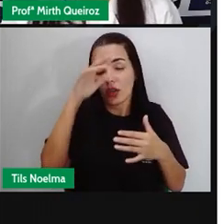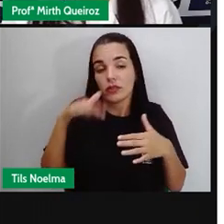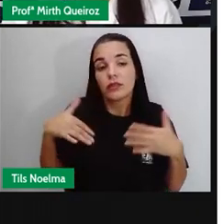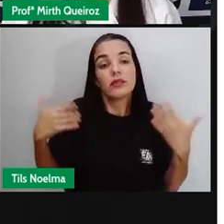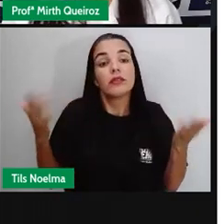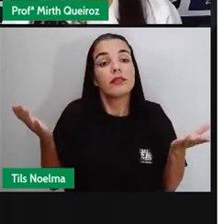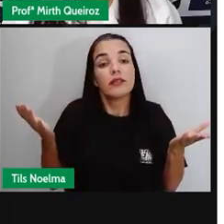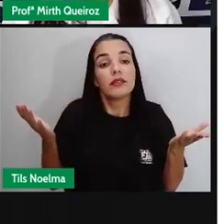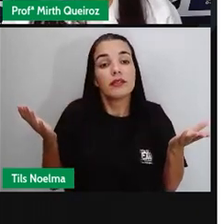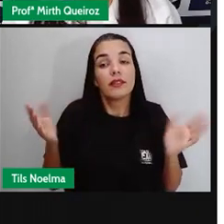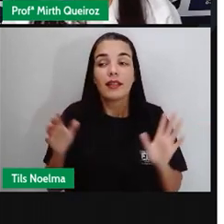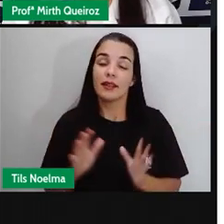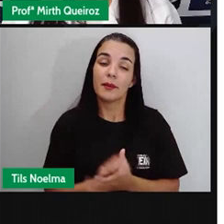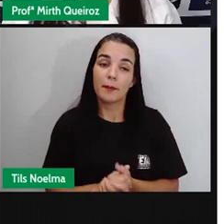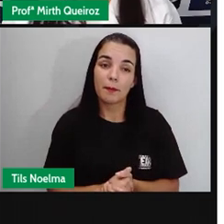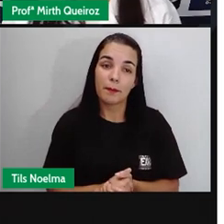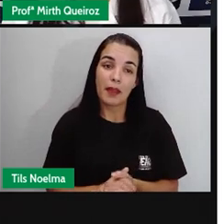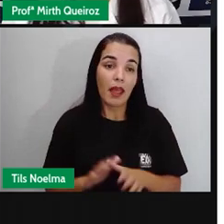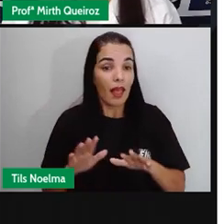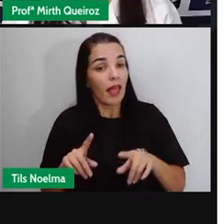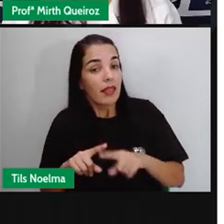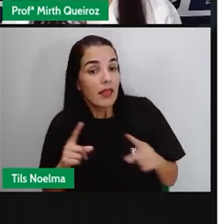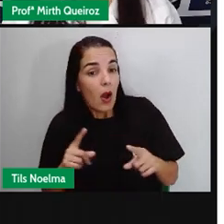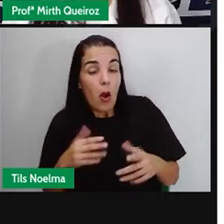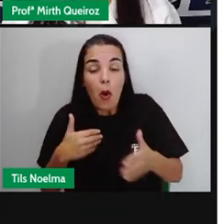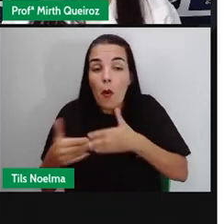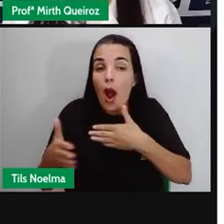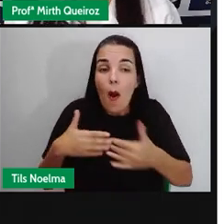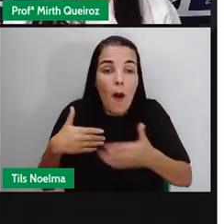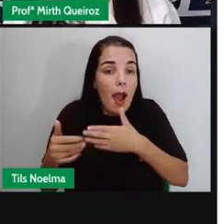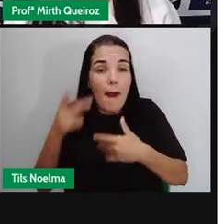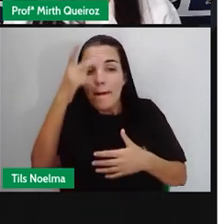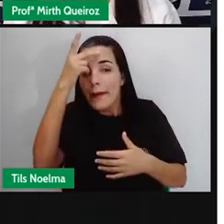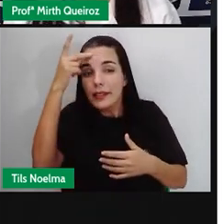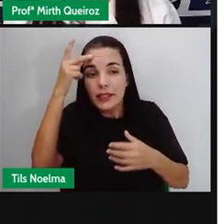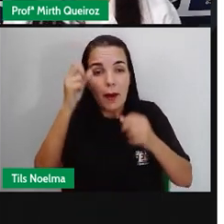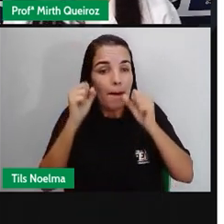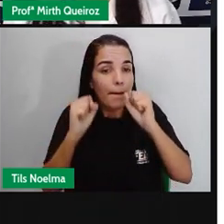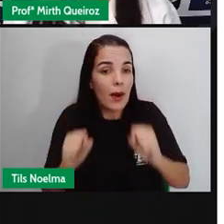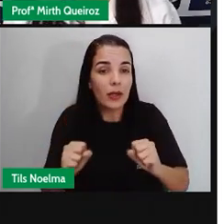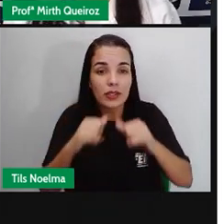Qualquer pessoa pode contar ou narrar histórias.